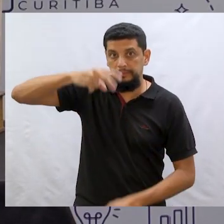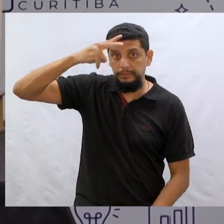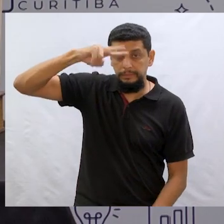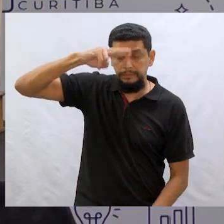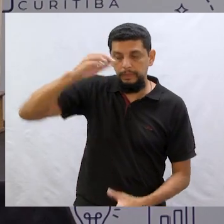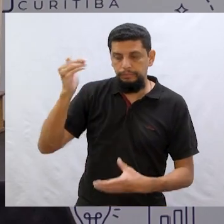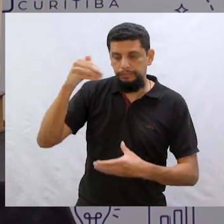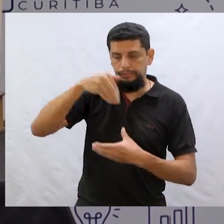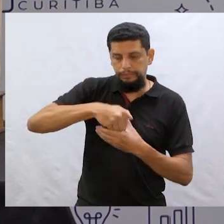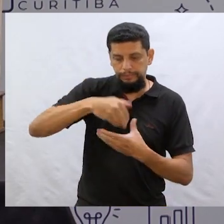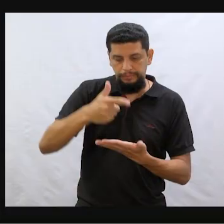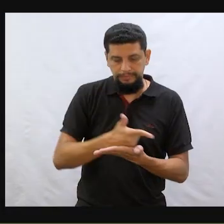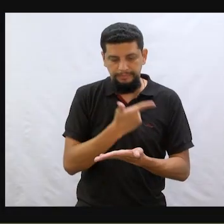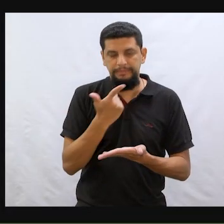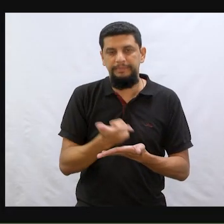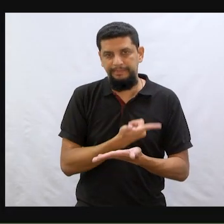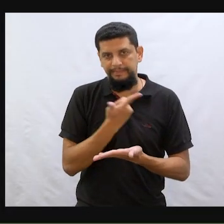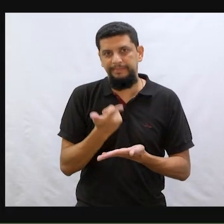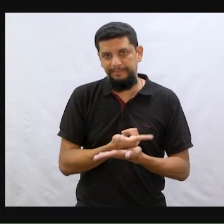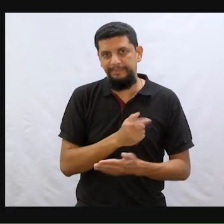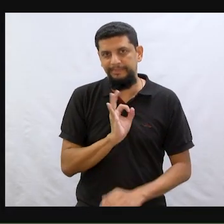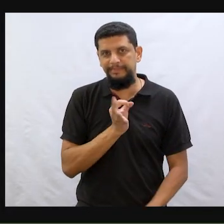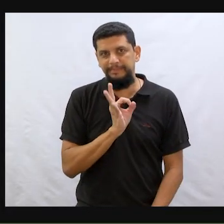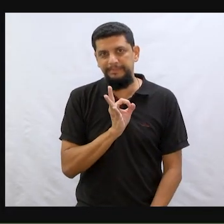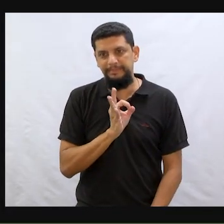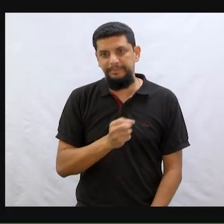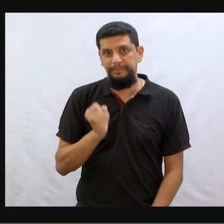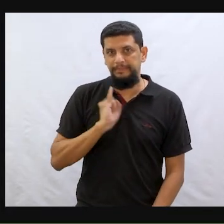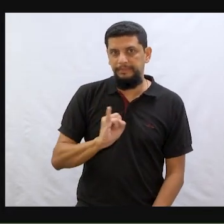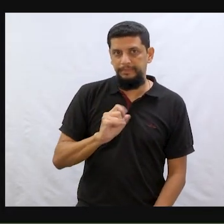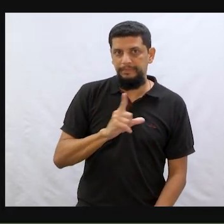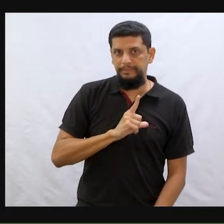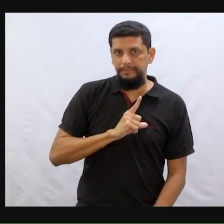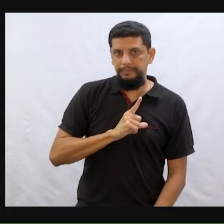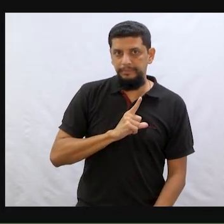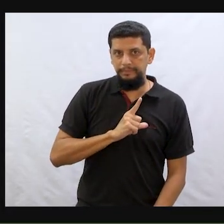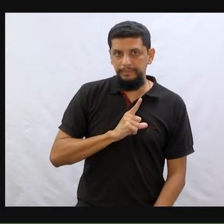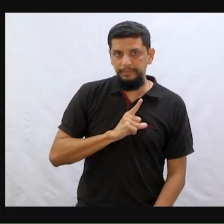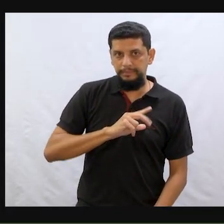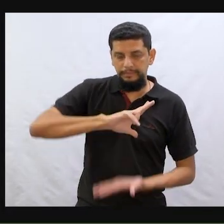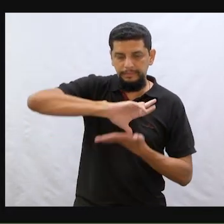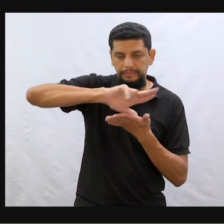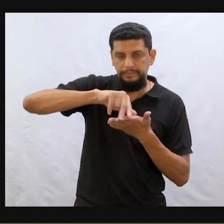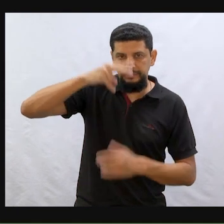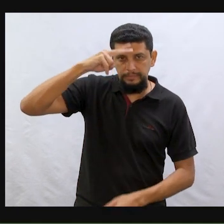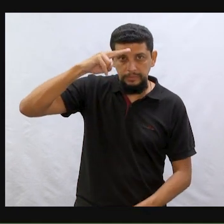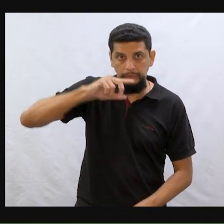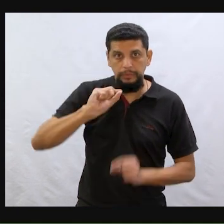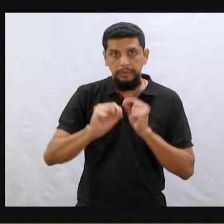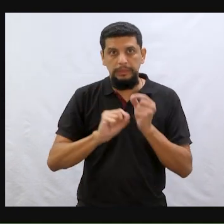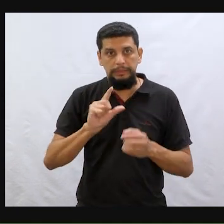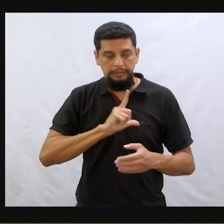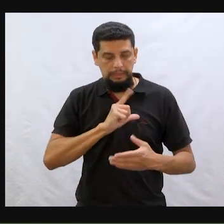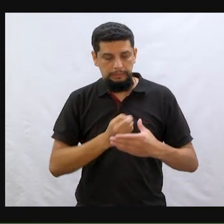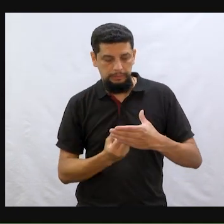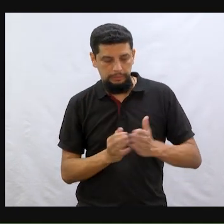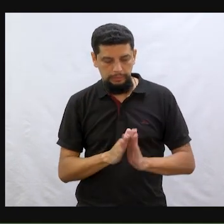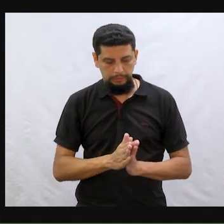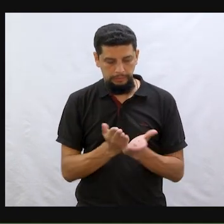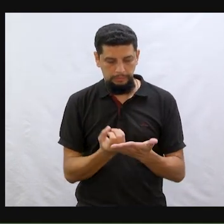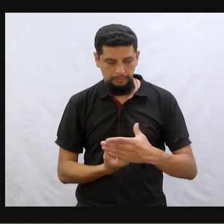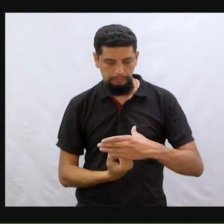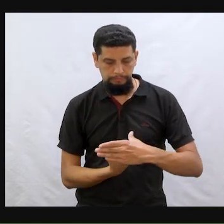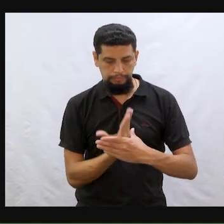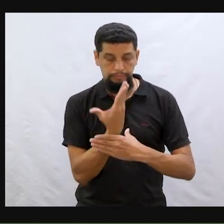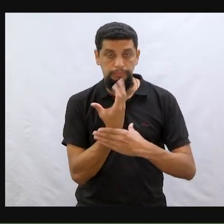de histórias. Gente, cabe um mundo de histórias, não é mesmo? E se cabe um mundo de histórias, o que será que vai sair de dentro desse